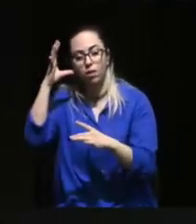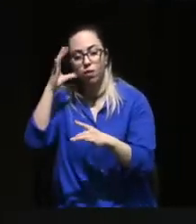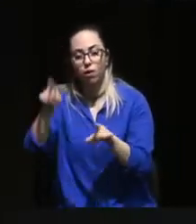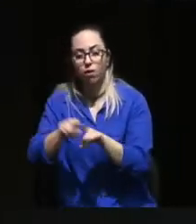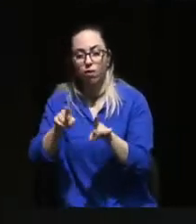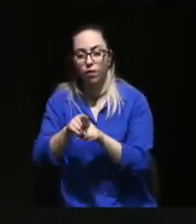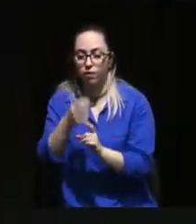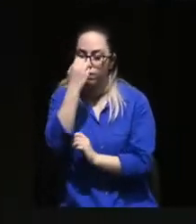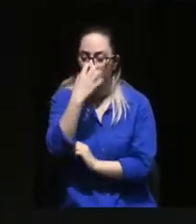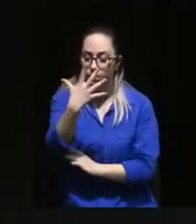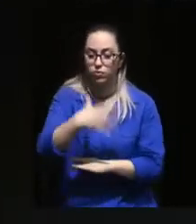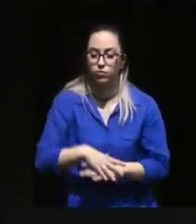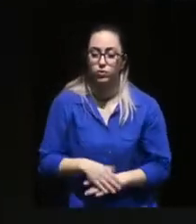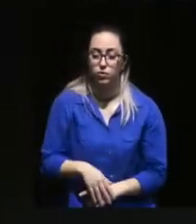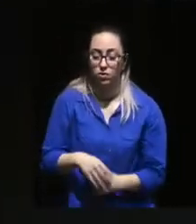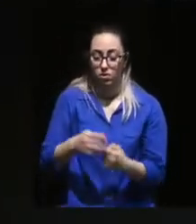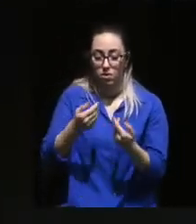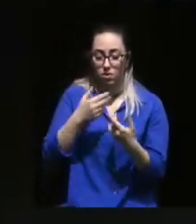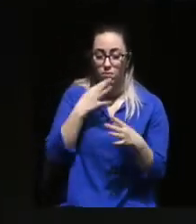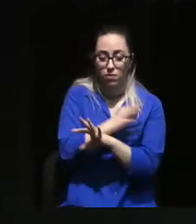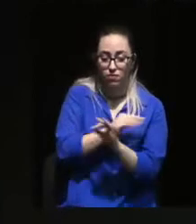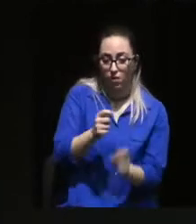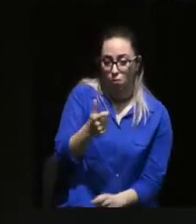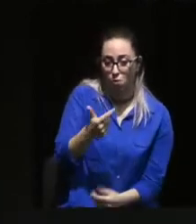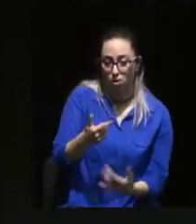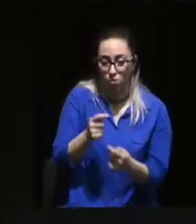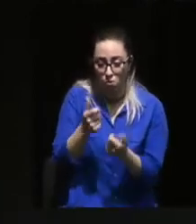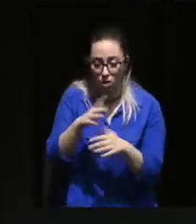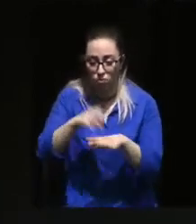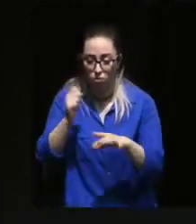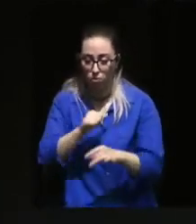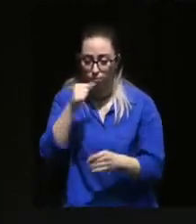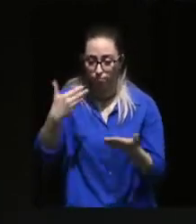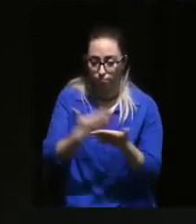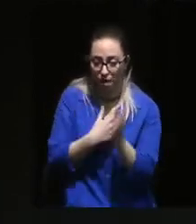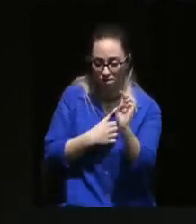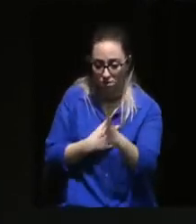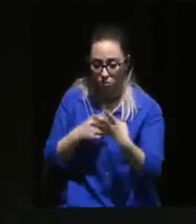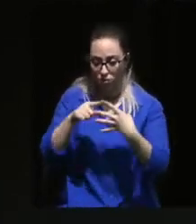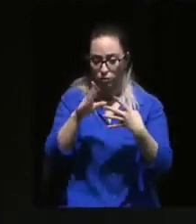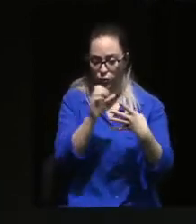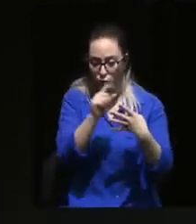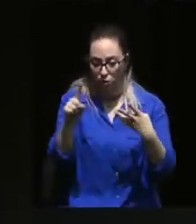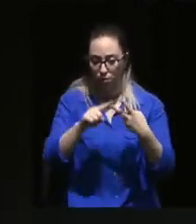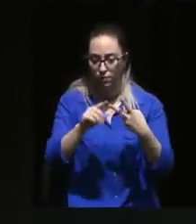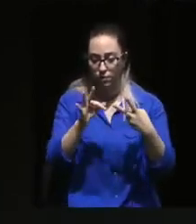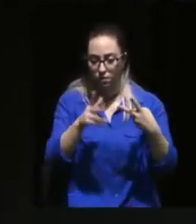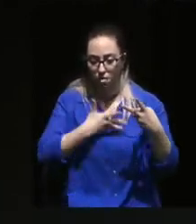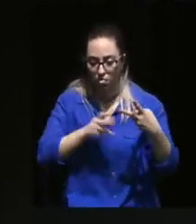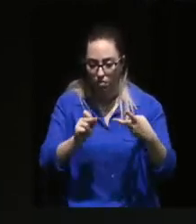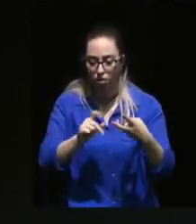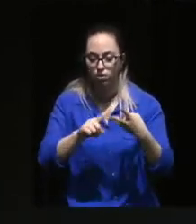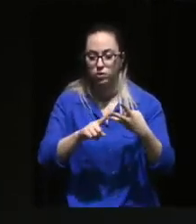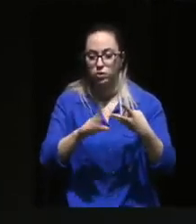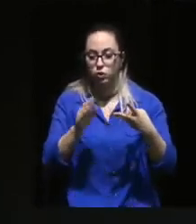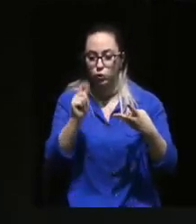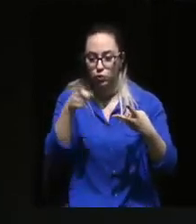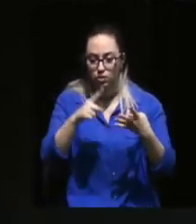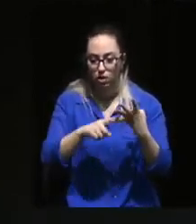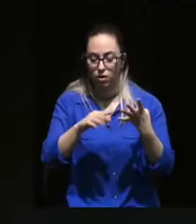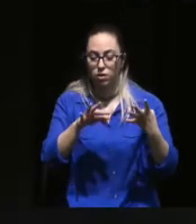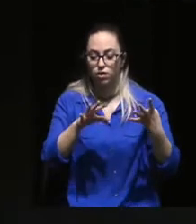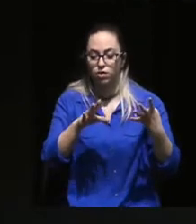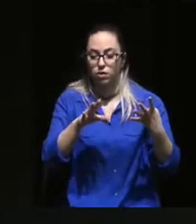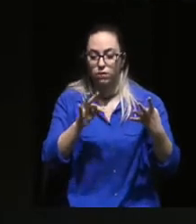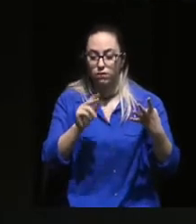quase perfeito, quase porque teve quatro vítimas, João Arruda, Fernandes Iesteira, José Barneto e Fernando dos